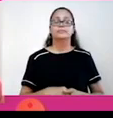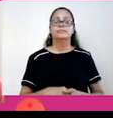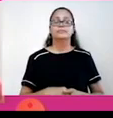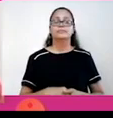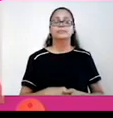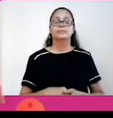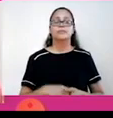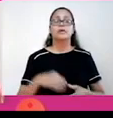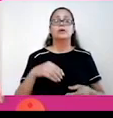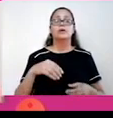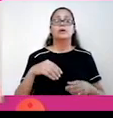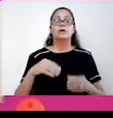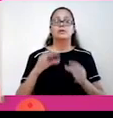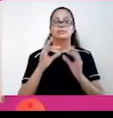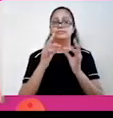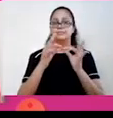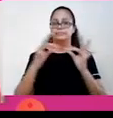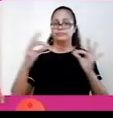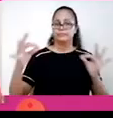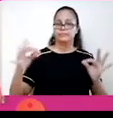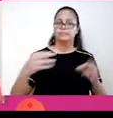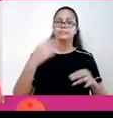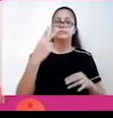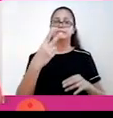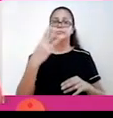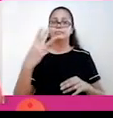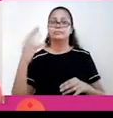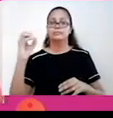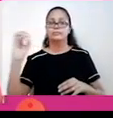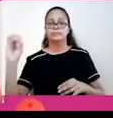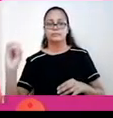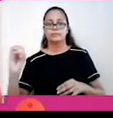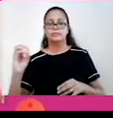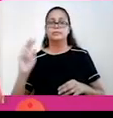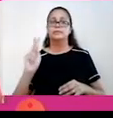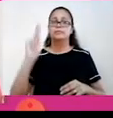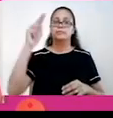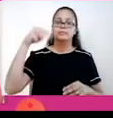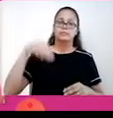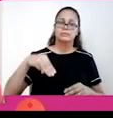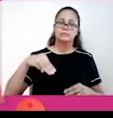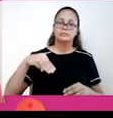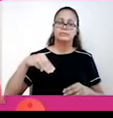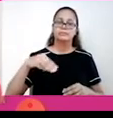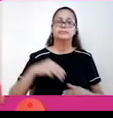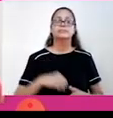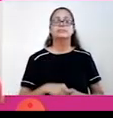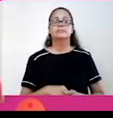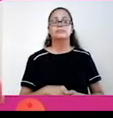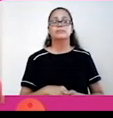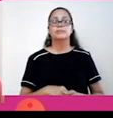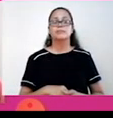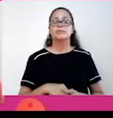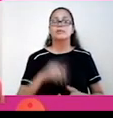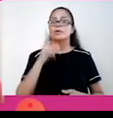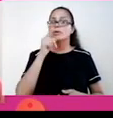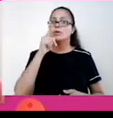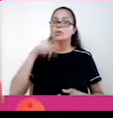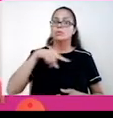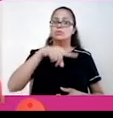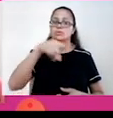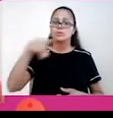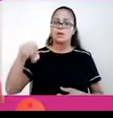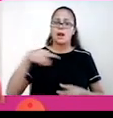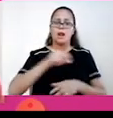Venezuela. Percorre cerca de 2.300 quilômetros, grande trecho é navegável e tem um bom potencial hidrelétrico também. Os lagos, eles